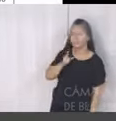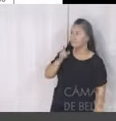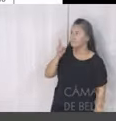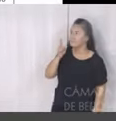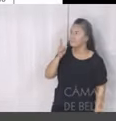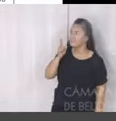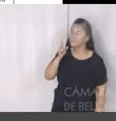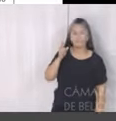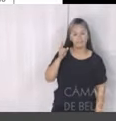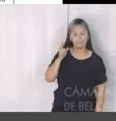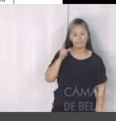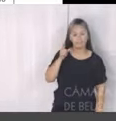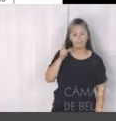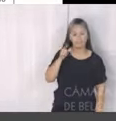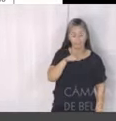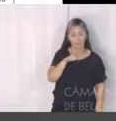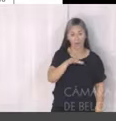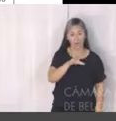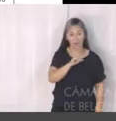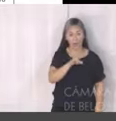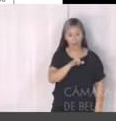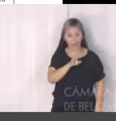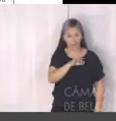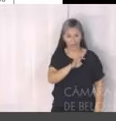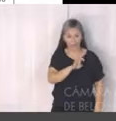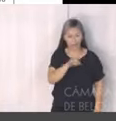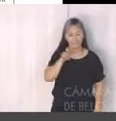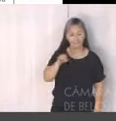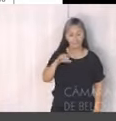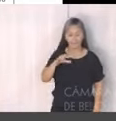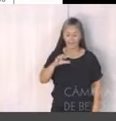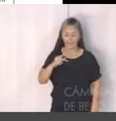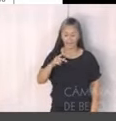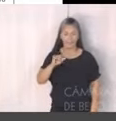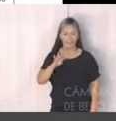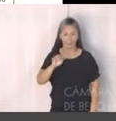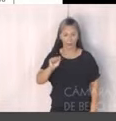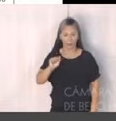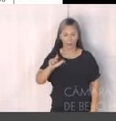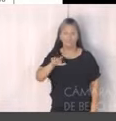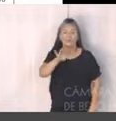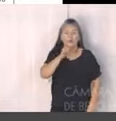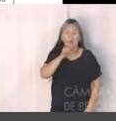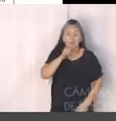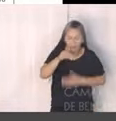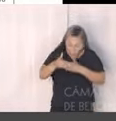capital. A receita corrente, a previsão para 2022, é de quase